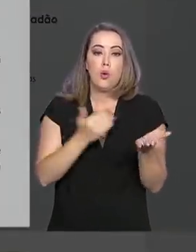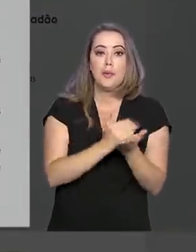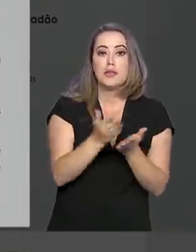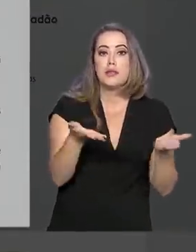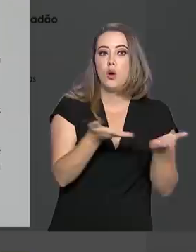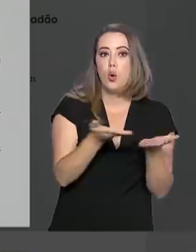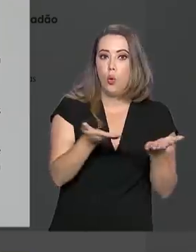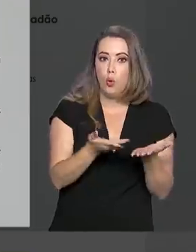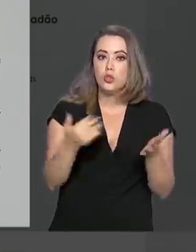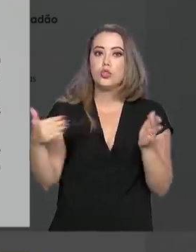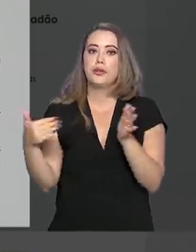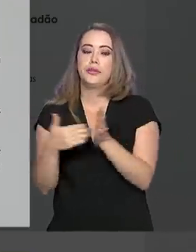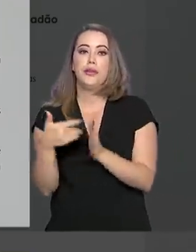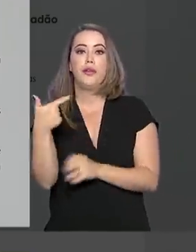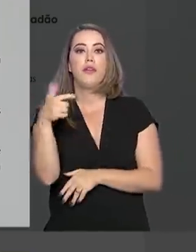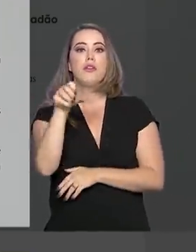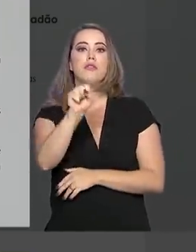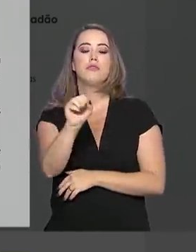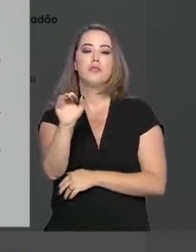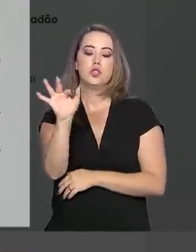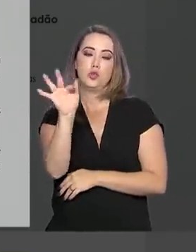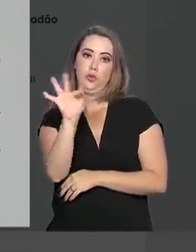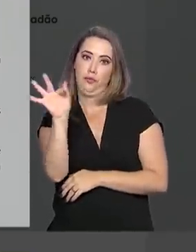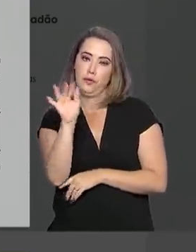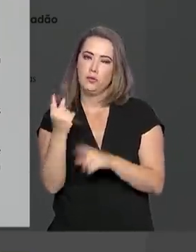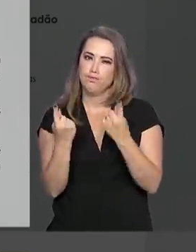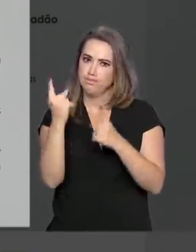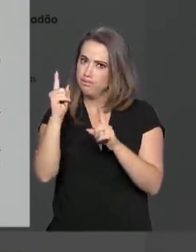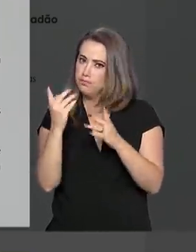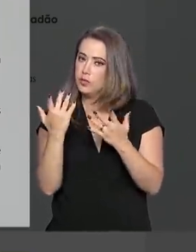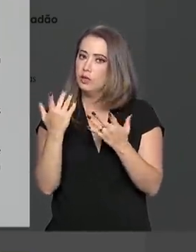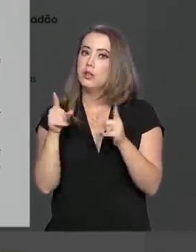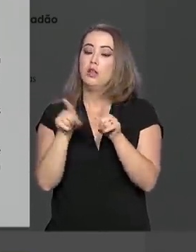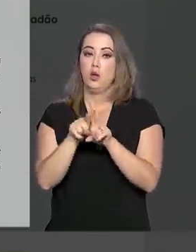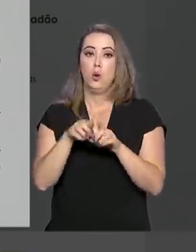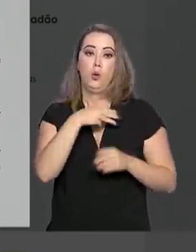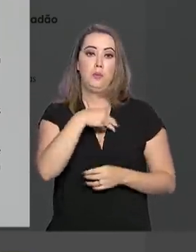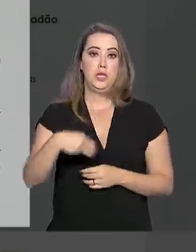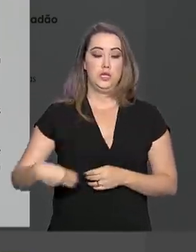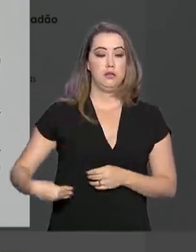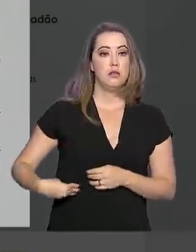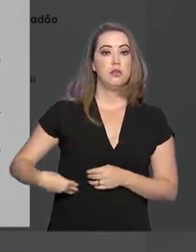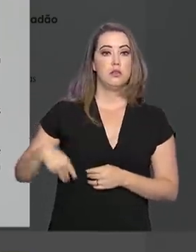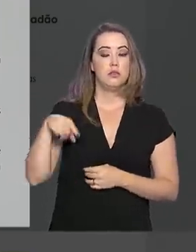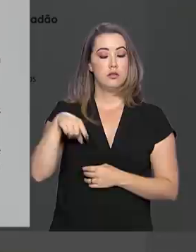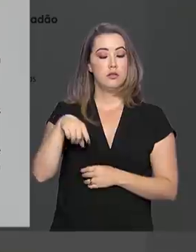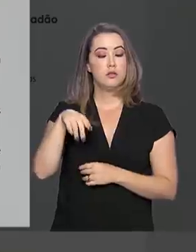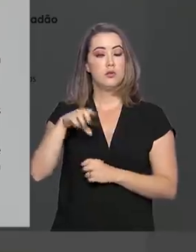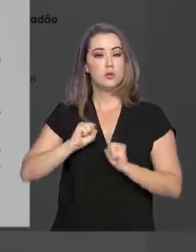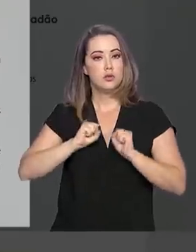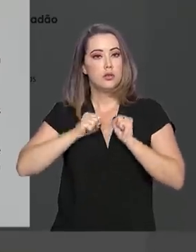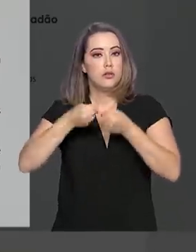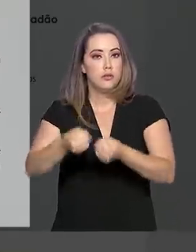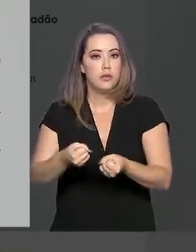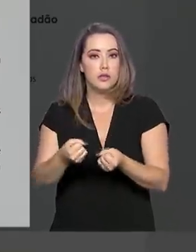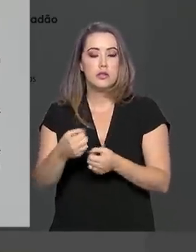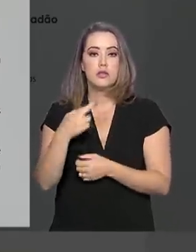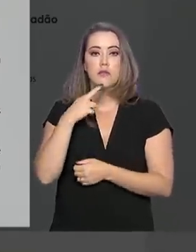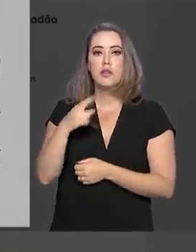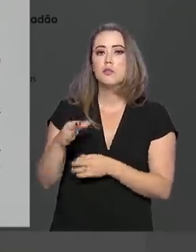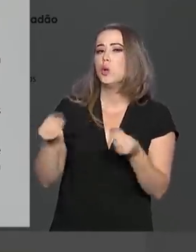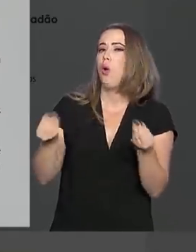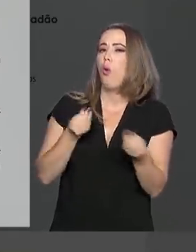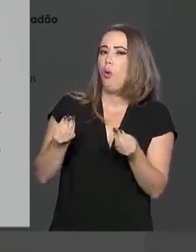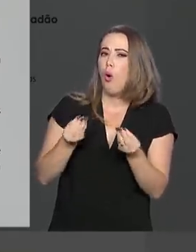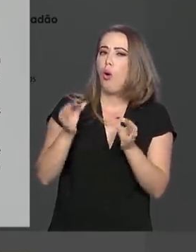e vai até o dia 28 de fevereiro. O ministro de Estado da Defesa vai definir os meios disponíveis e o comando responsável